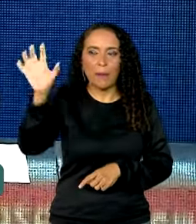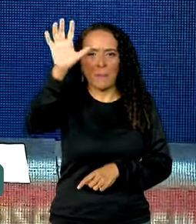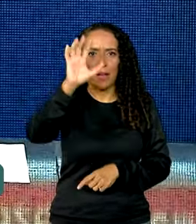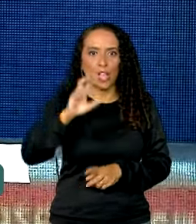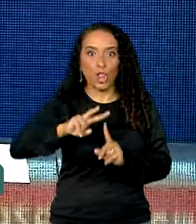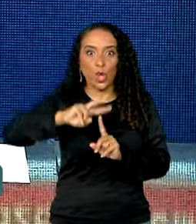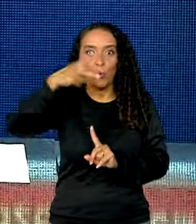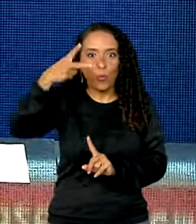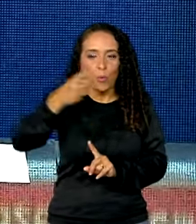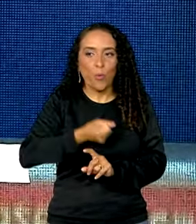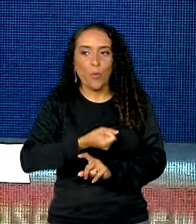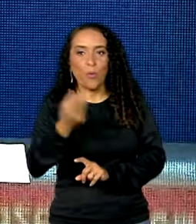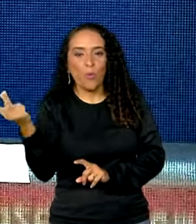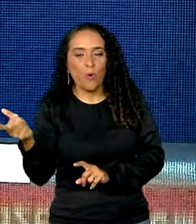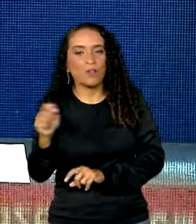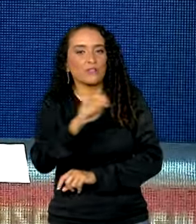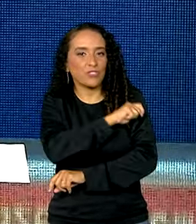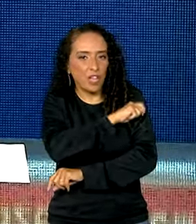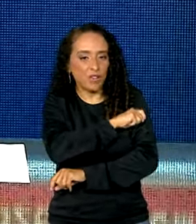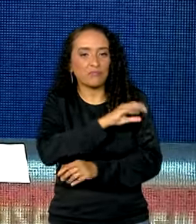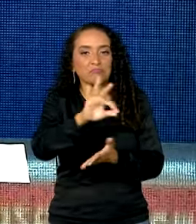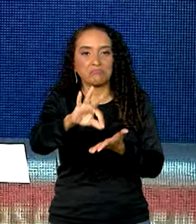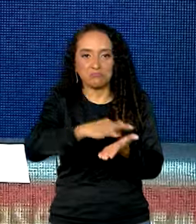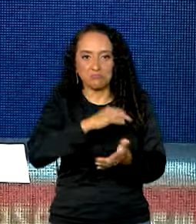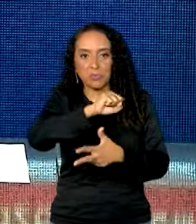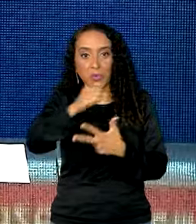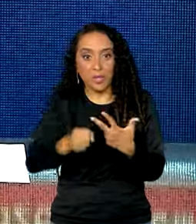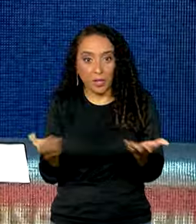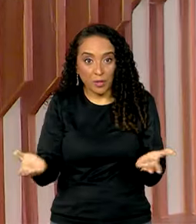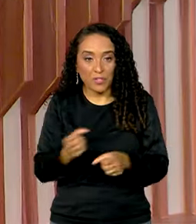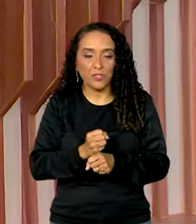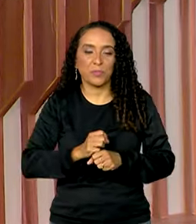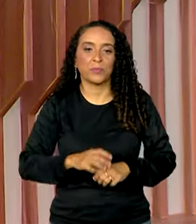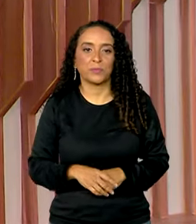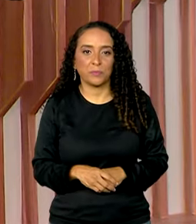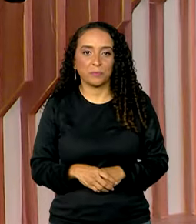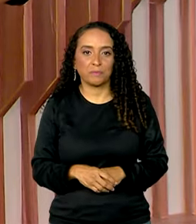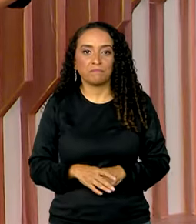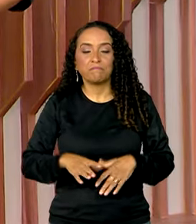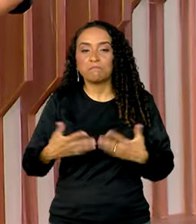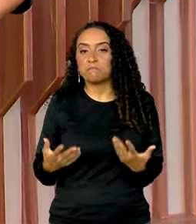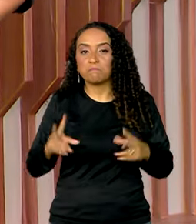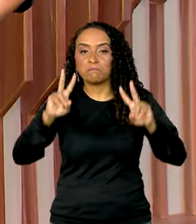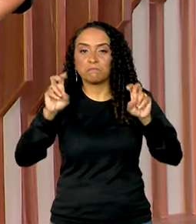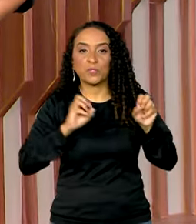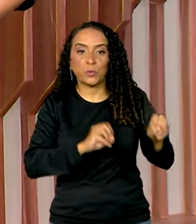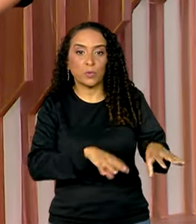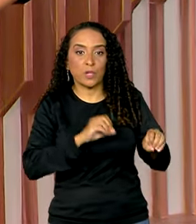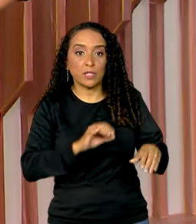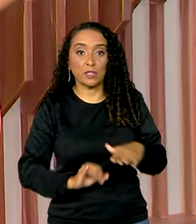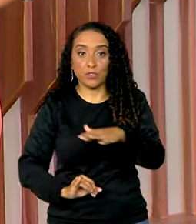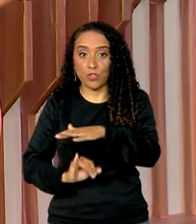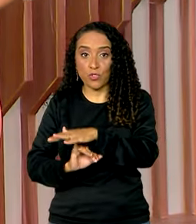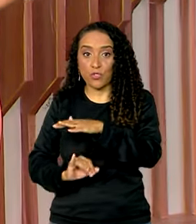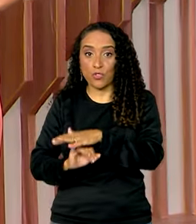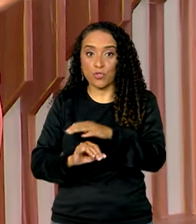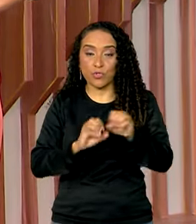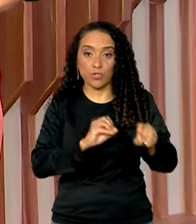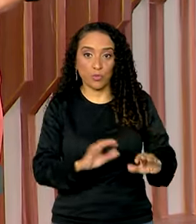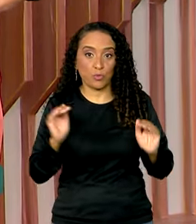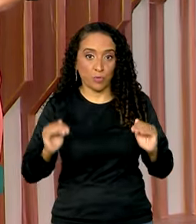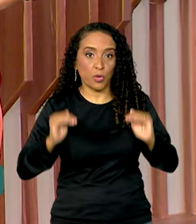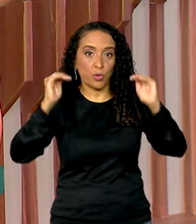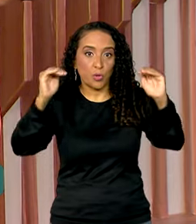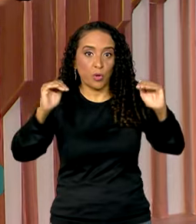dobrou o número de alunos inscritos no Enem desse ano. Pois é, e por falar em educação, as instituições de ensino